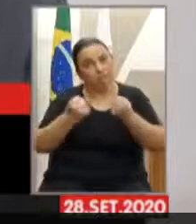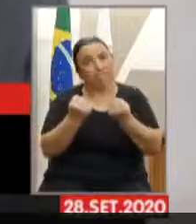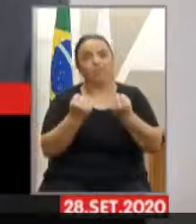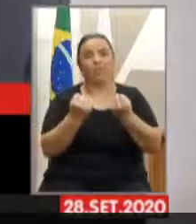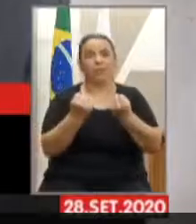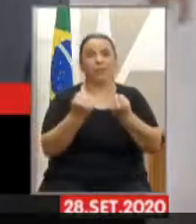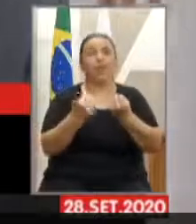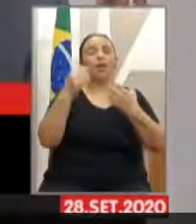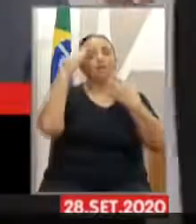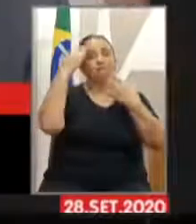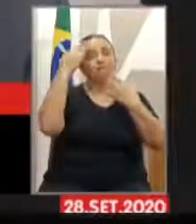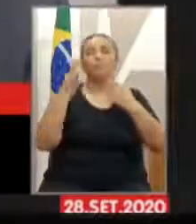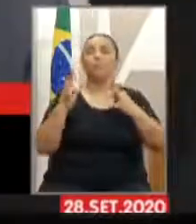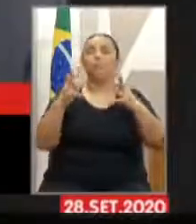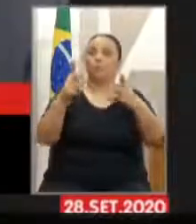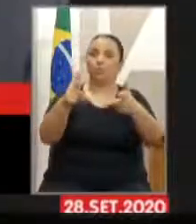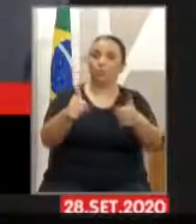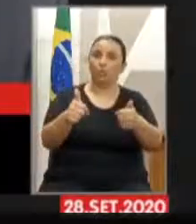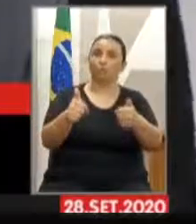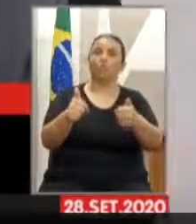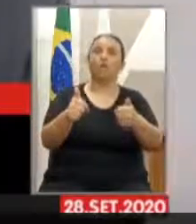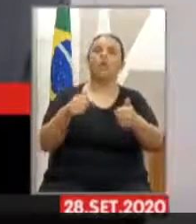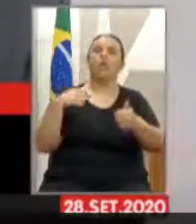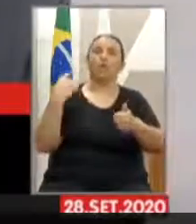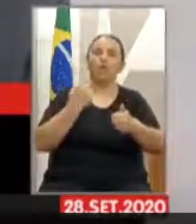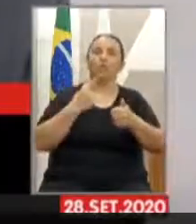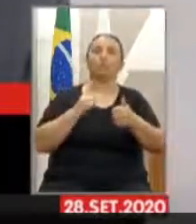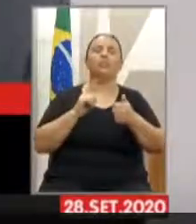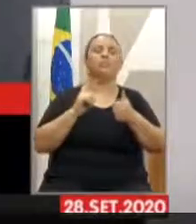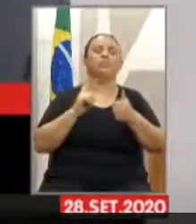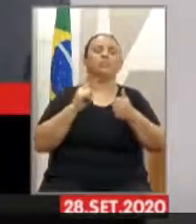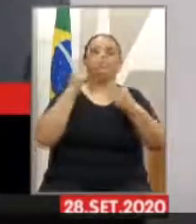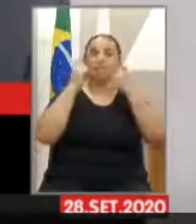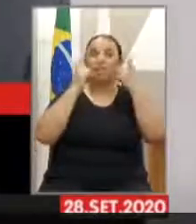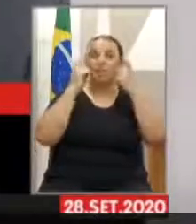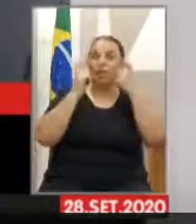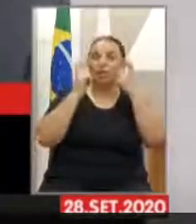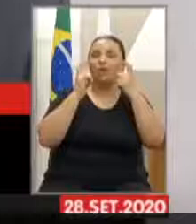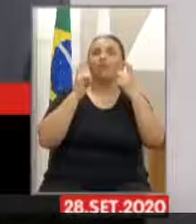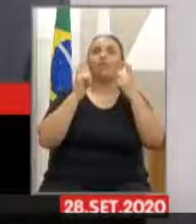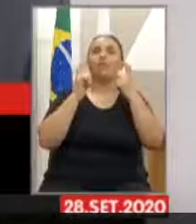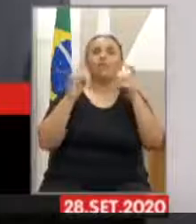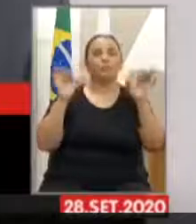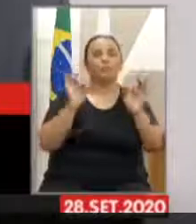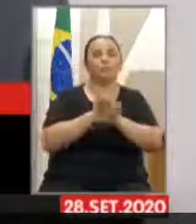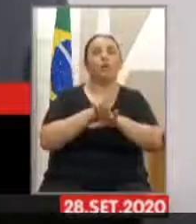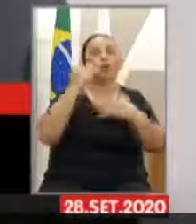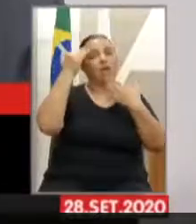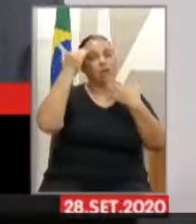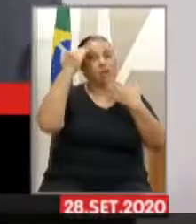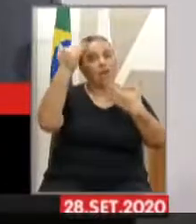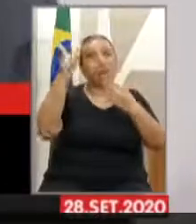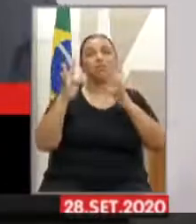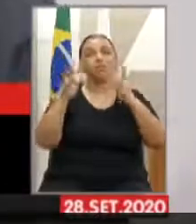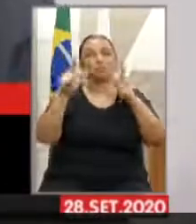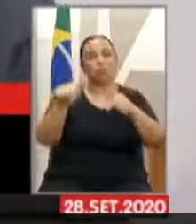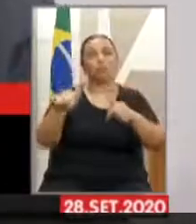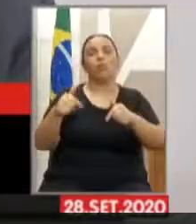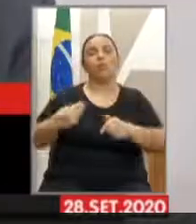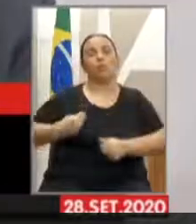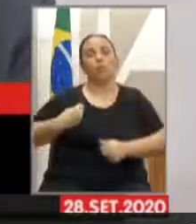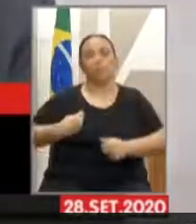todos, cumprida a finalidade da reunião, a presidência agradece a presença de todos os convidados,